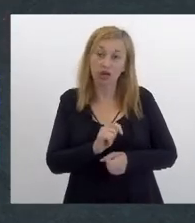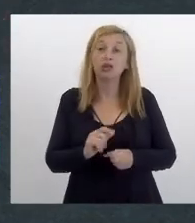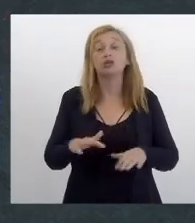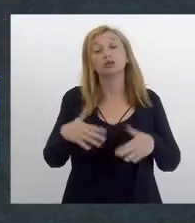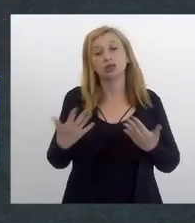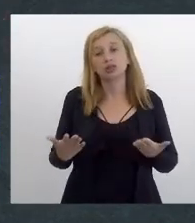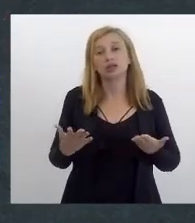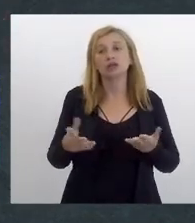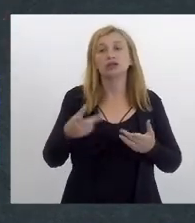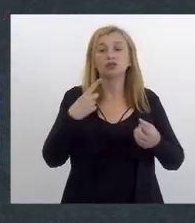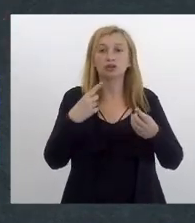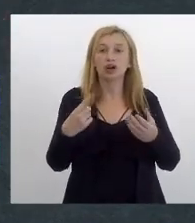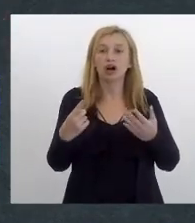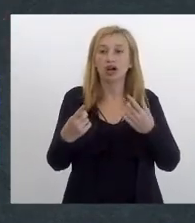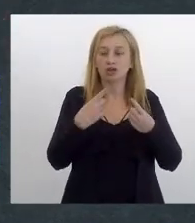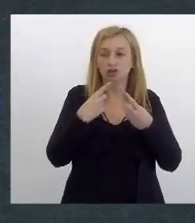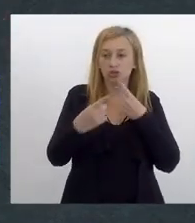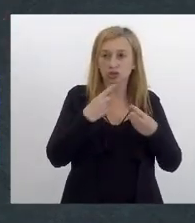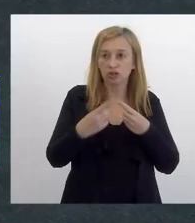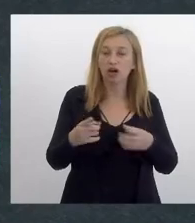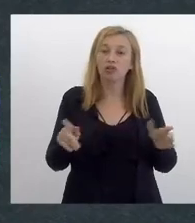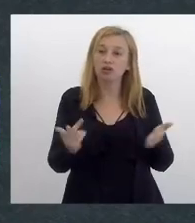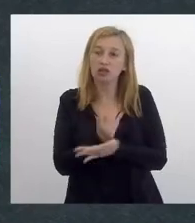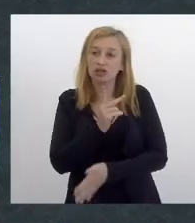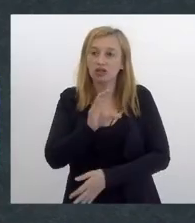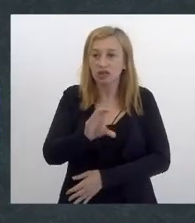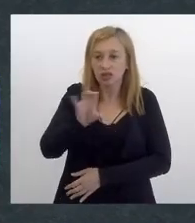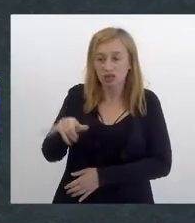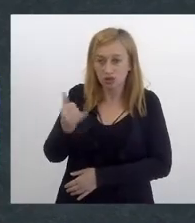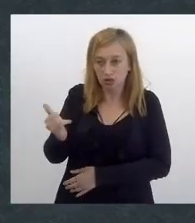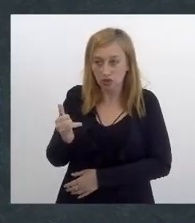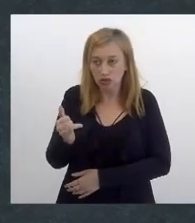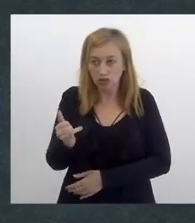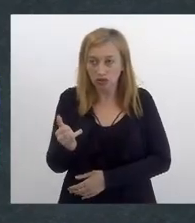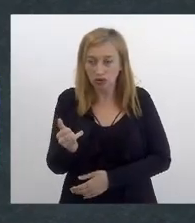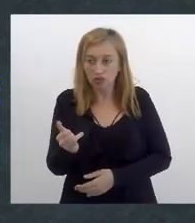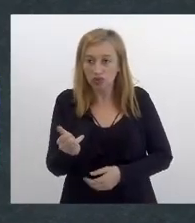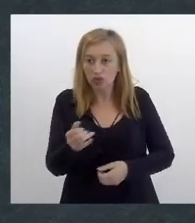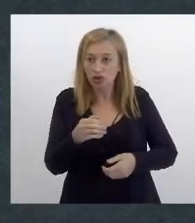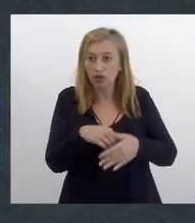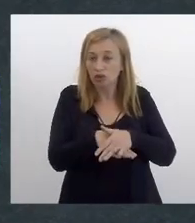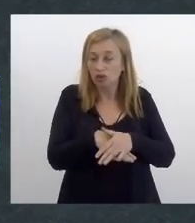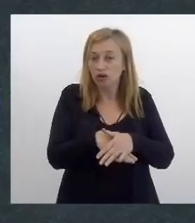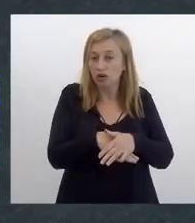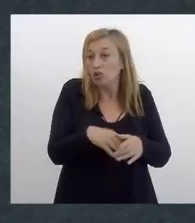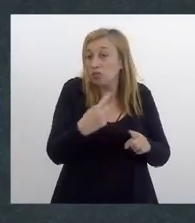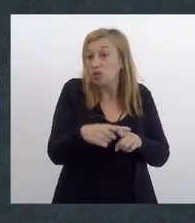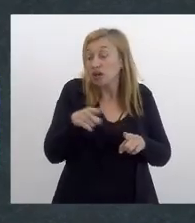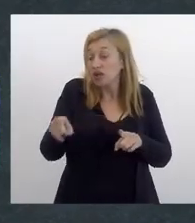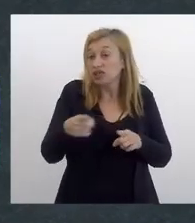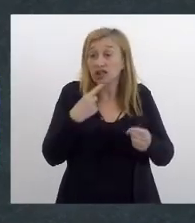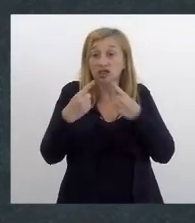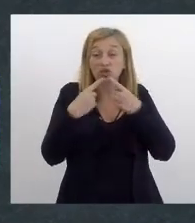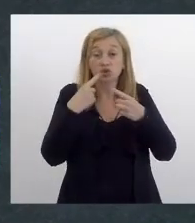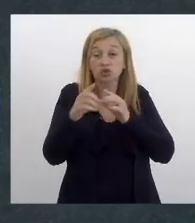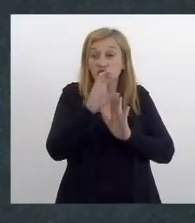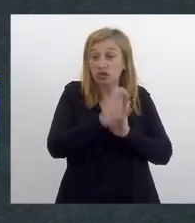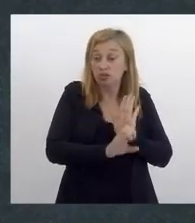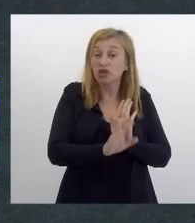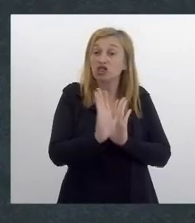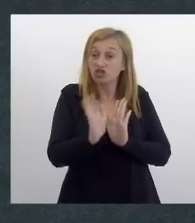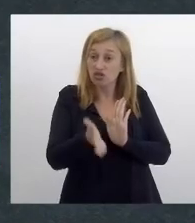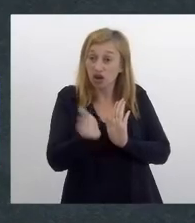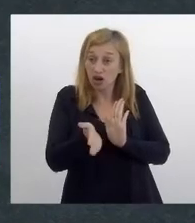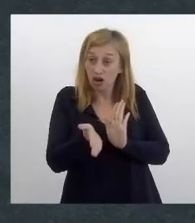o debate aconteceu pela CCJ foi truncado porque ali estava se discutindo as emendas já